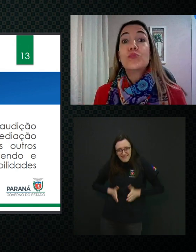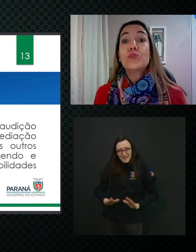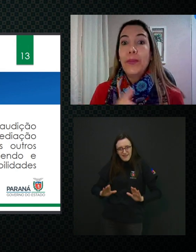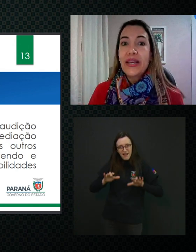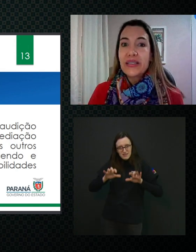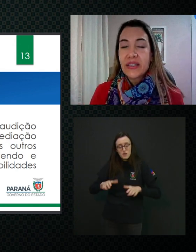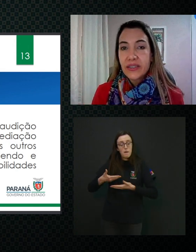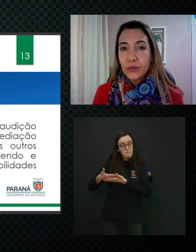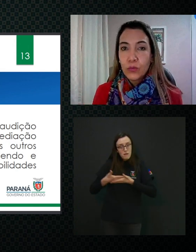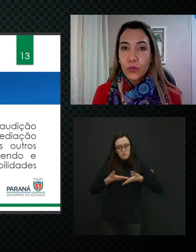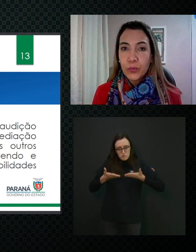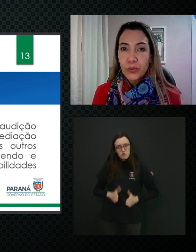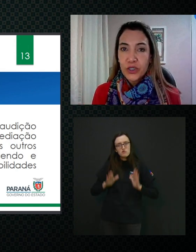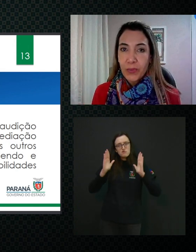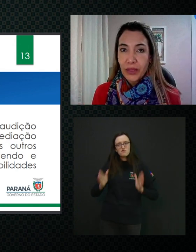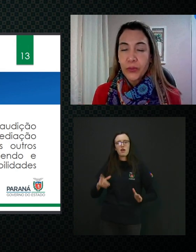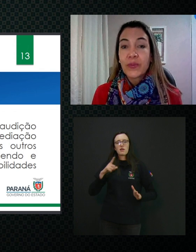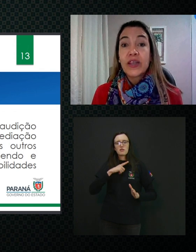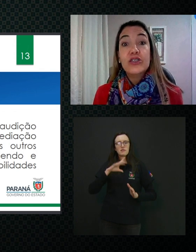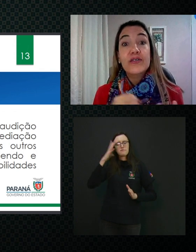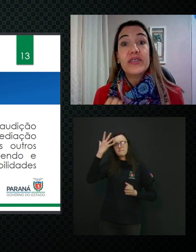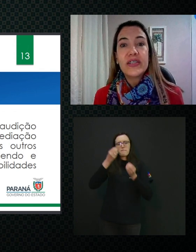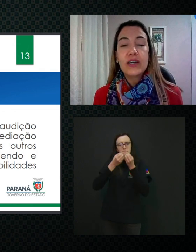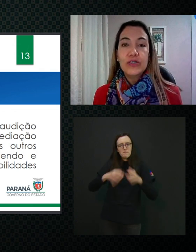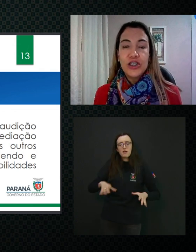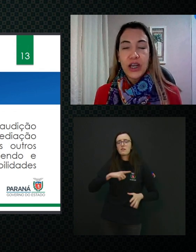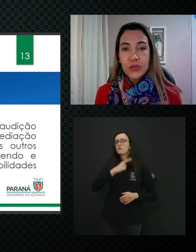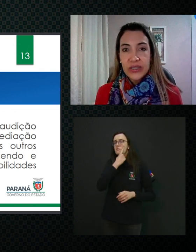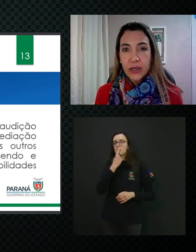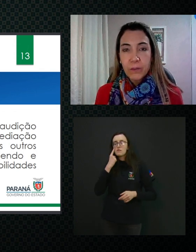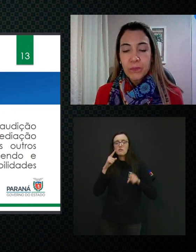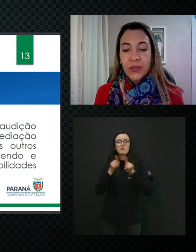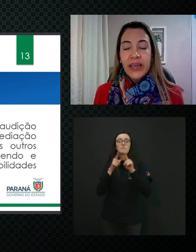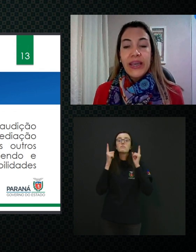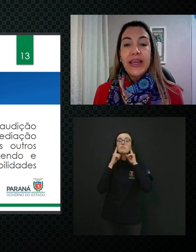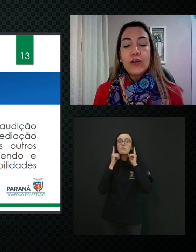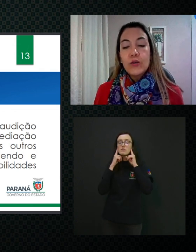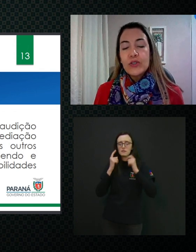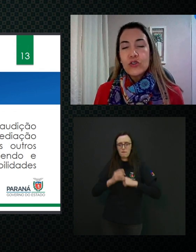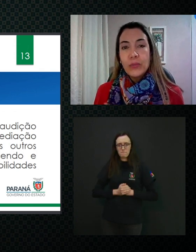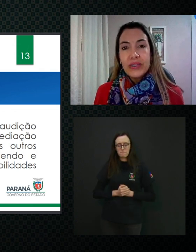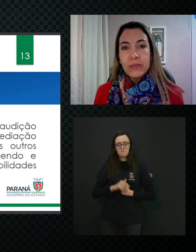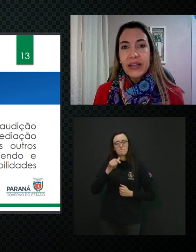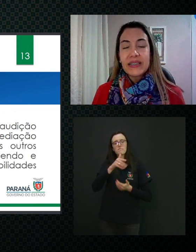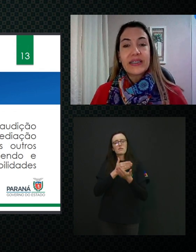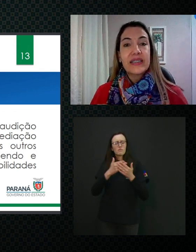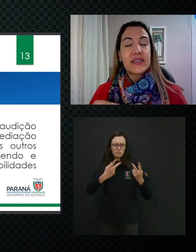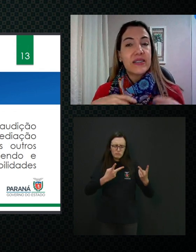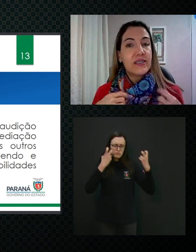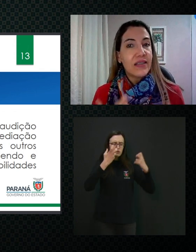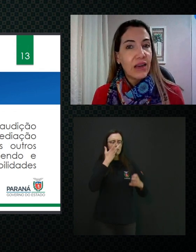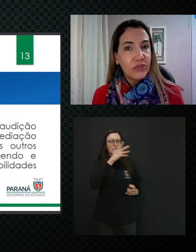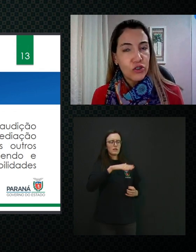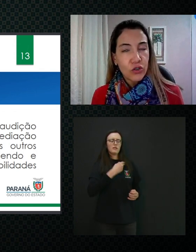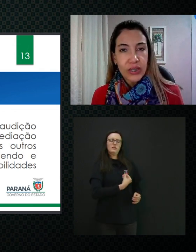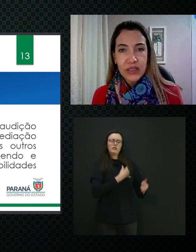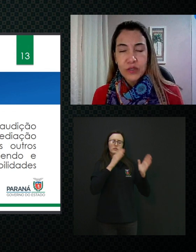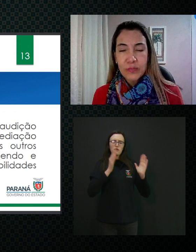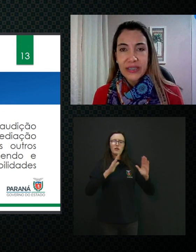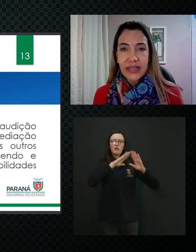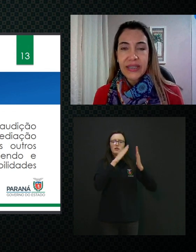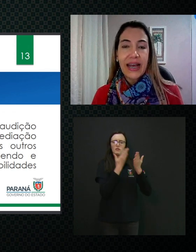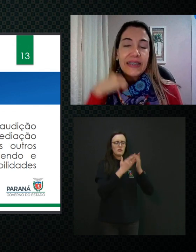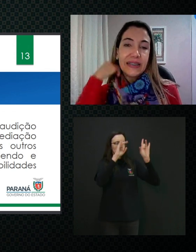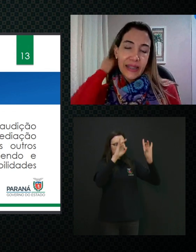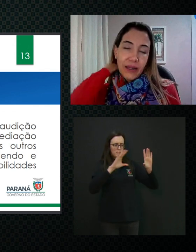e os bebês nasceram com comprometimento de visão e de audição. E ele começou a perceber que essas crianças estavam em escolas